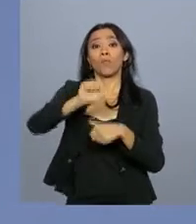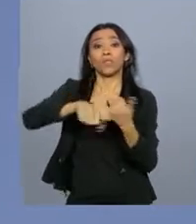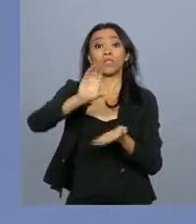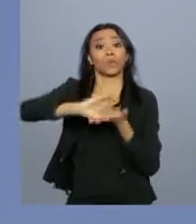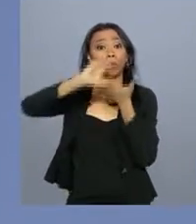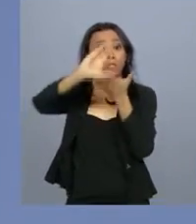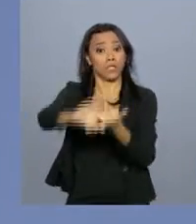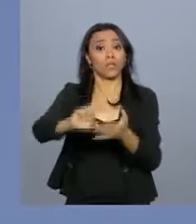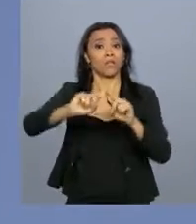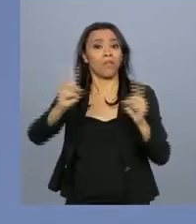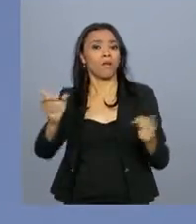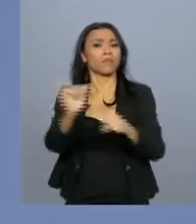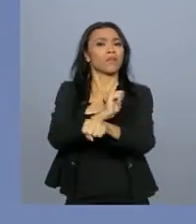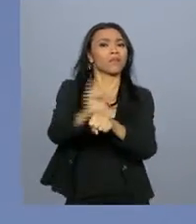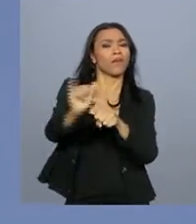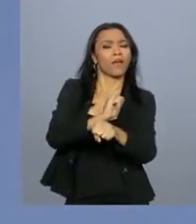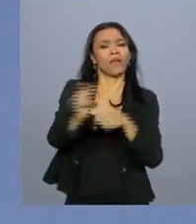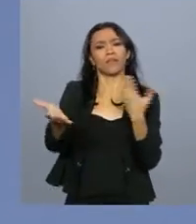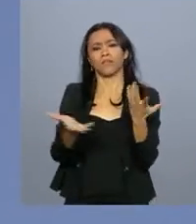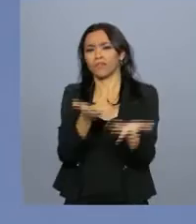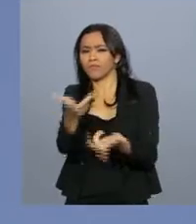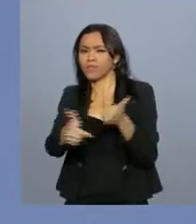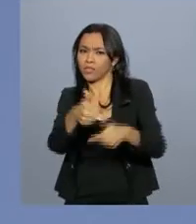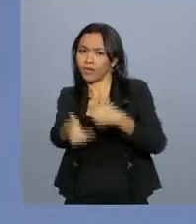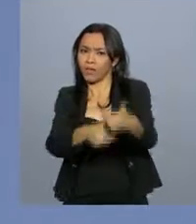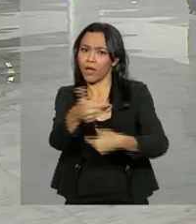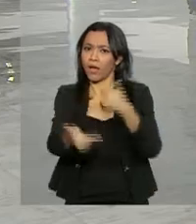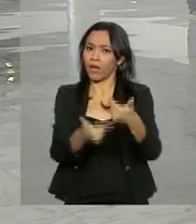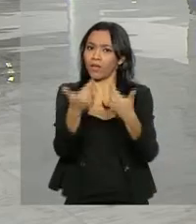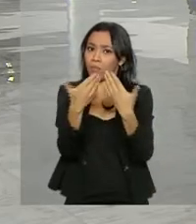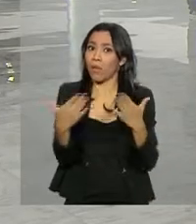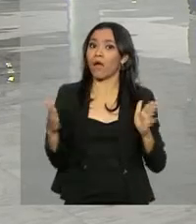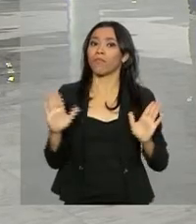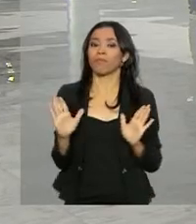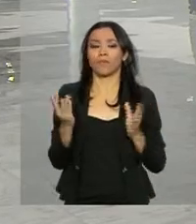de governança de métodos de trabalho de forma mais ampla.